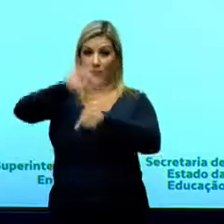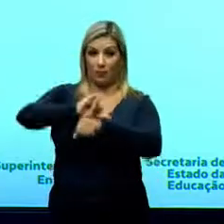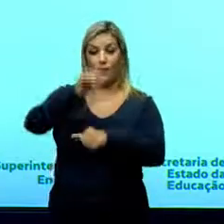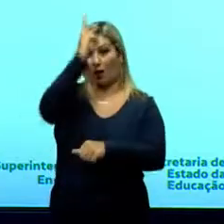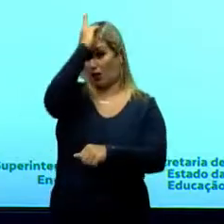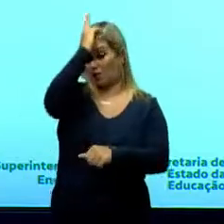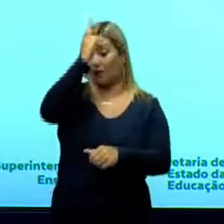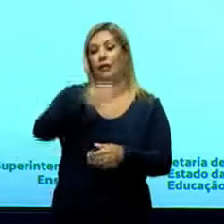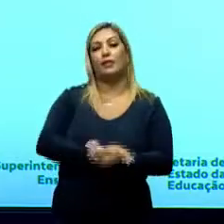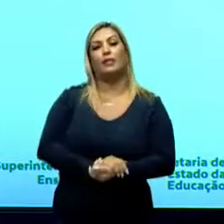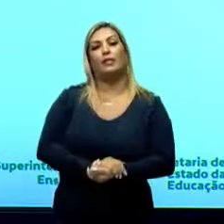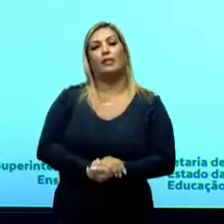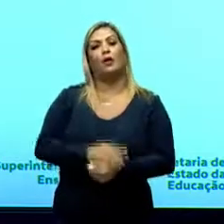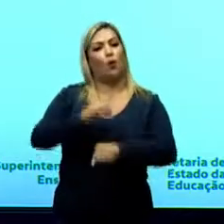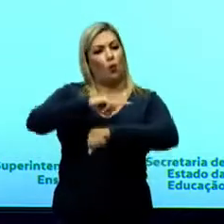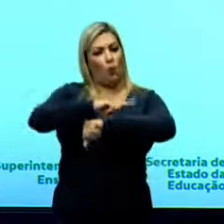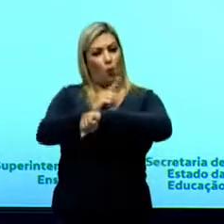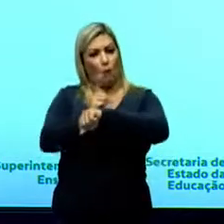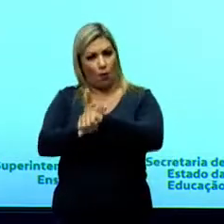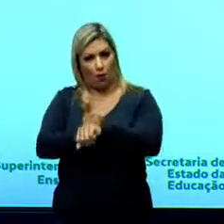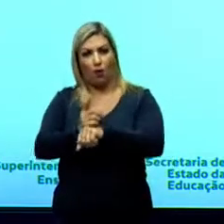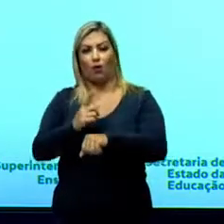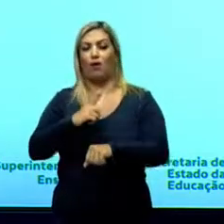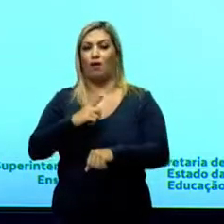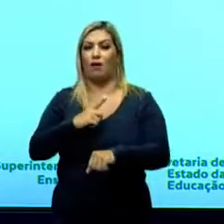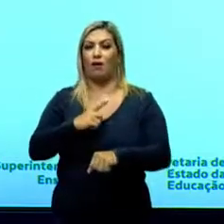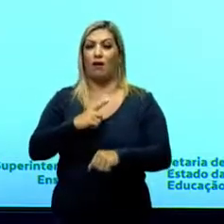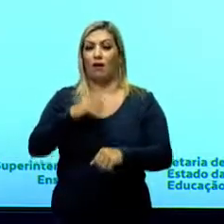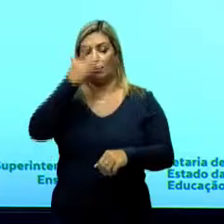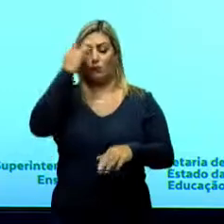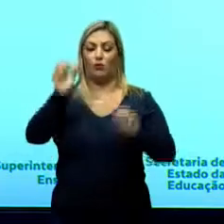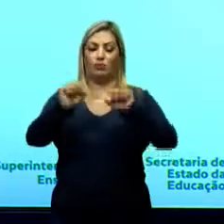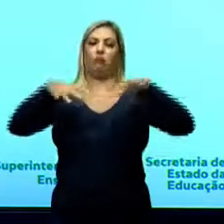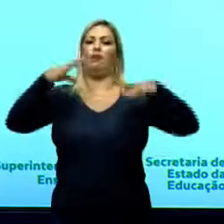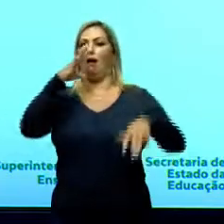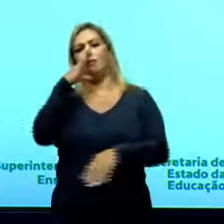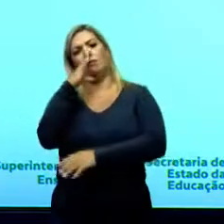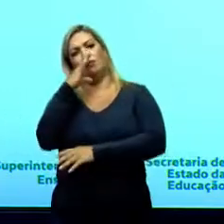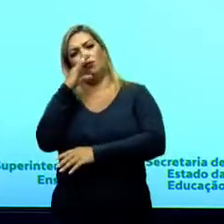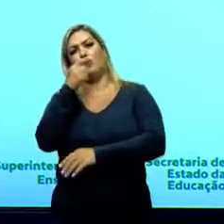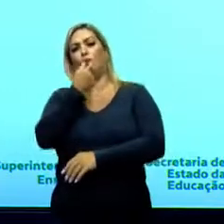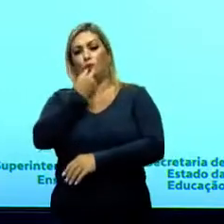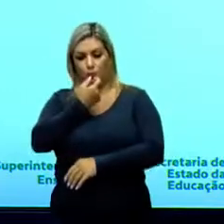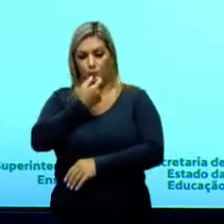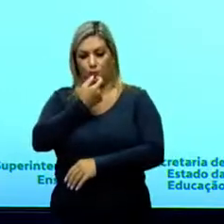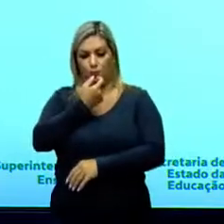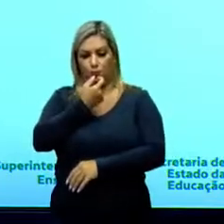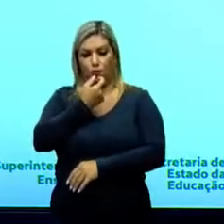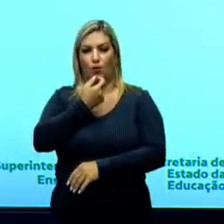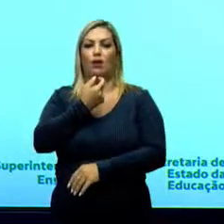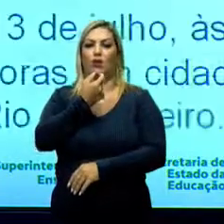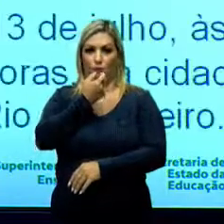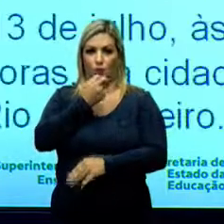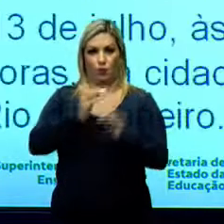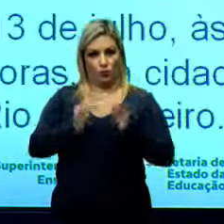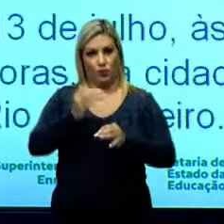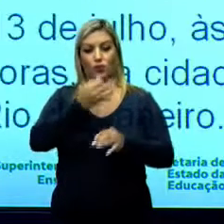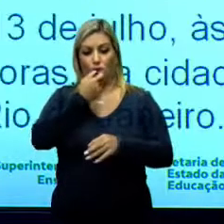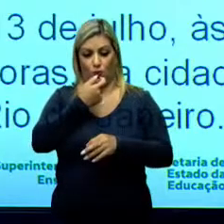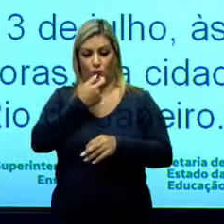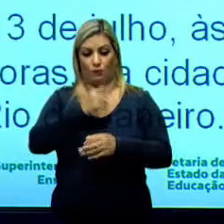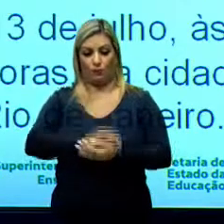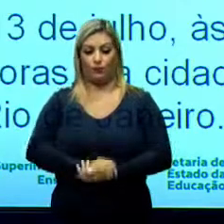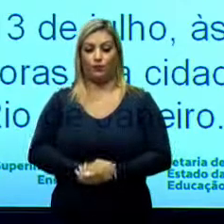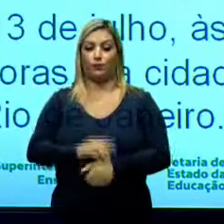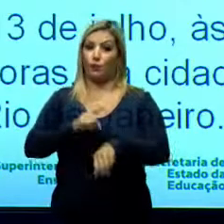verão de uma hora, os telespectadores alemães assistiram ao apito inicial do juiz às... Gente,